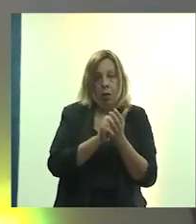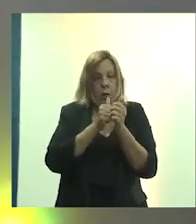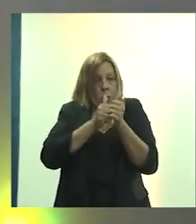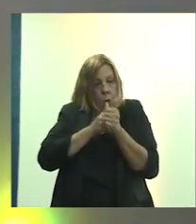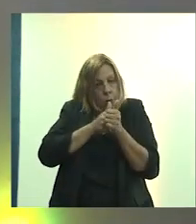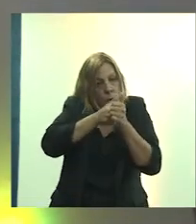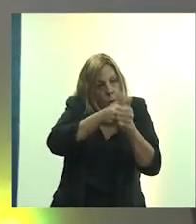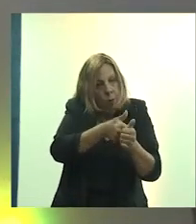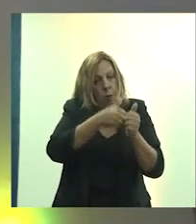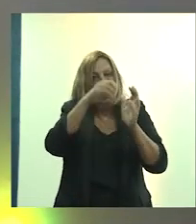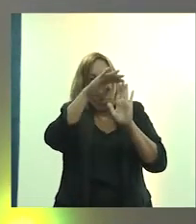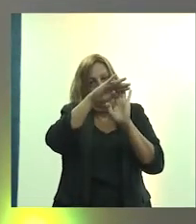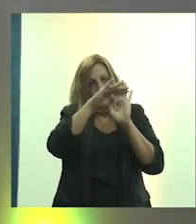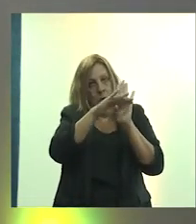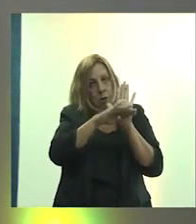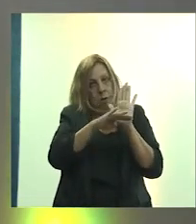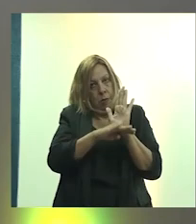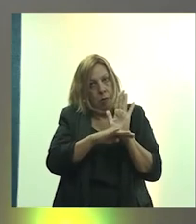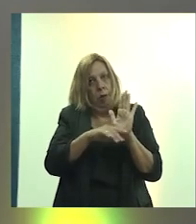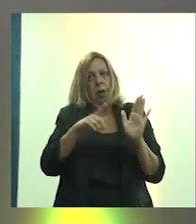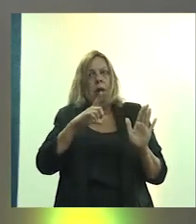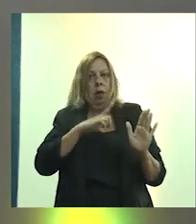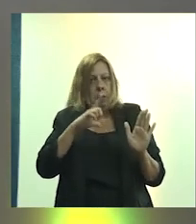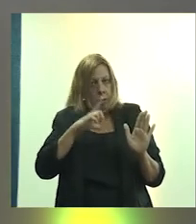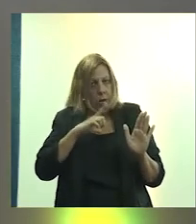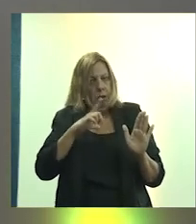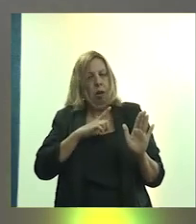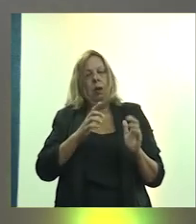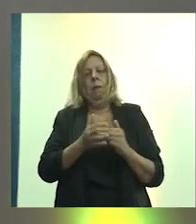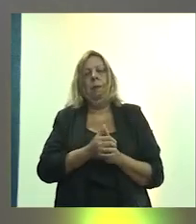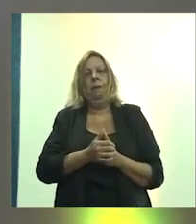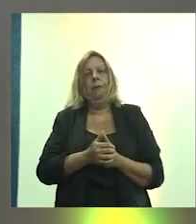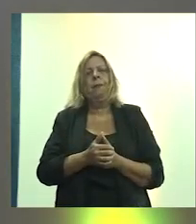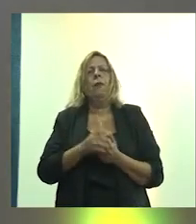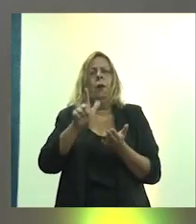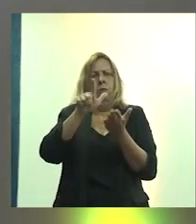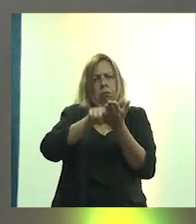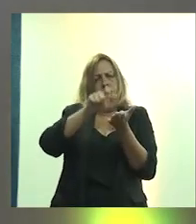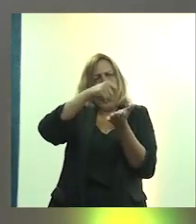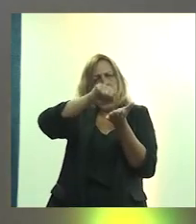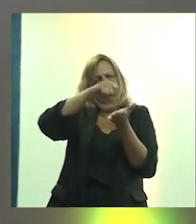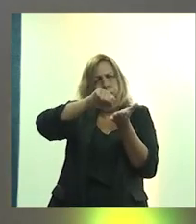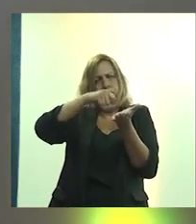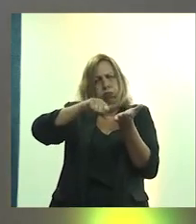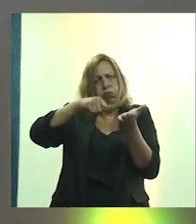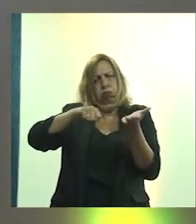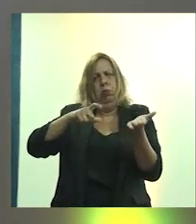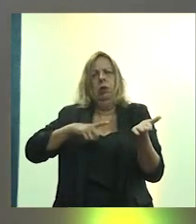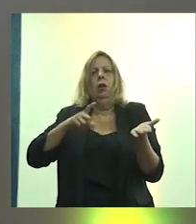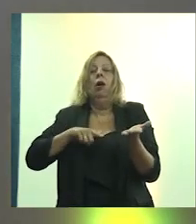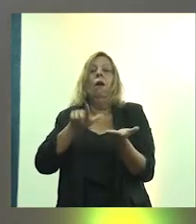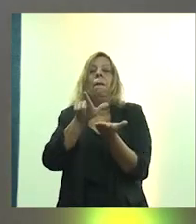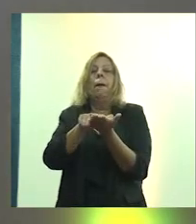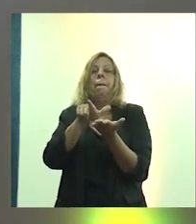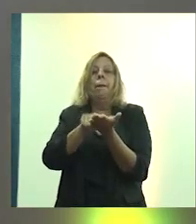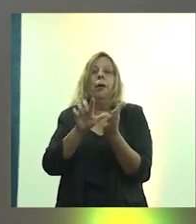programa, ele tem os formulários e tem, nessa parte da ficha aqui,